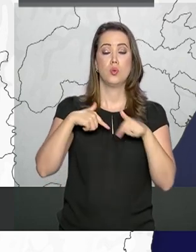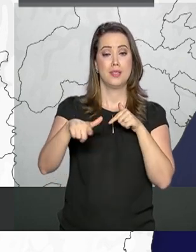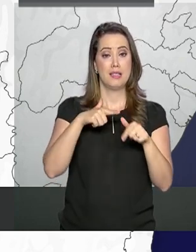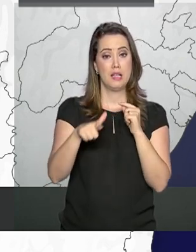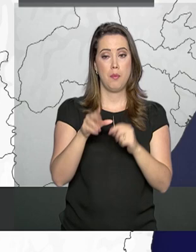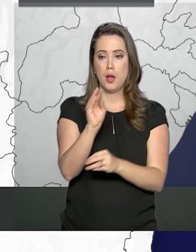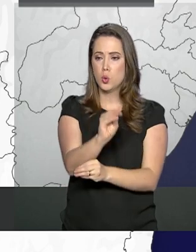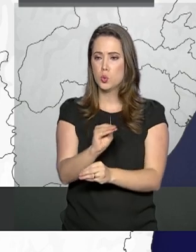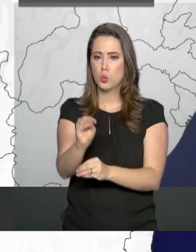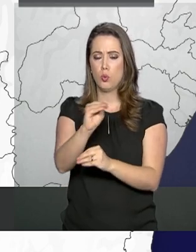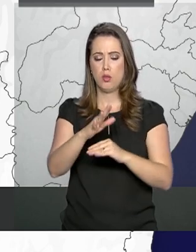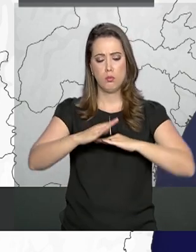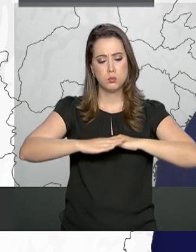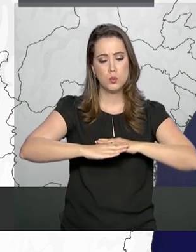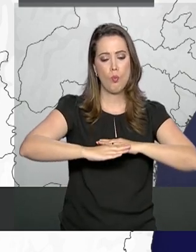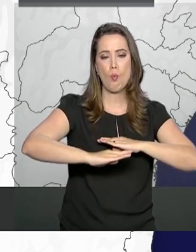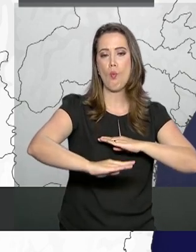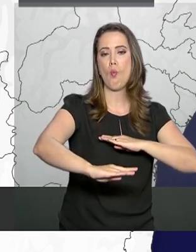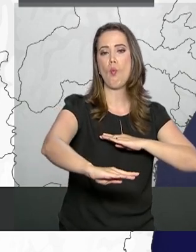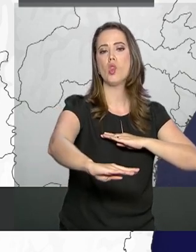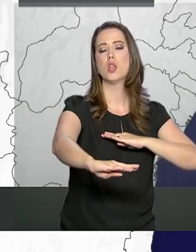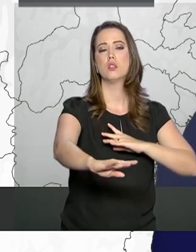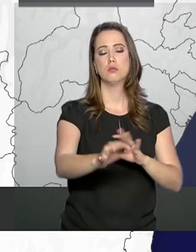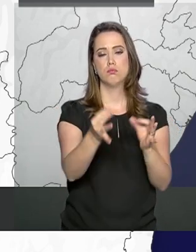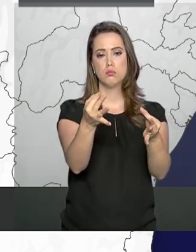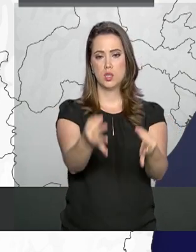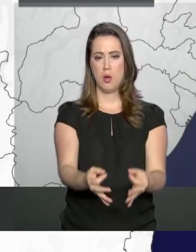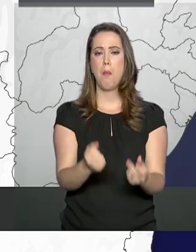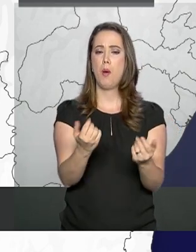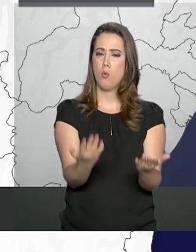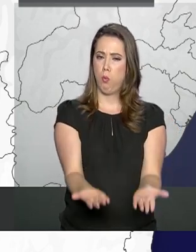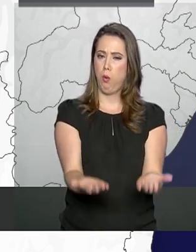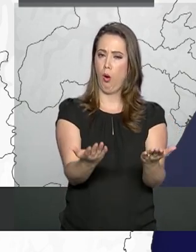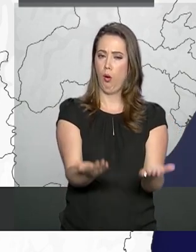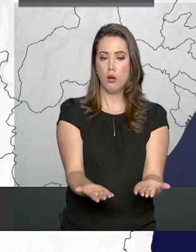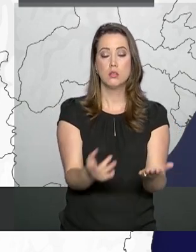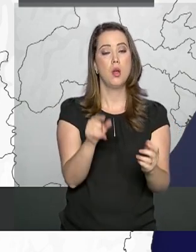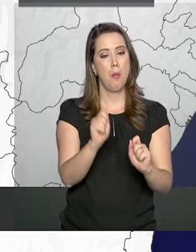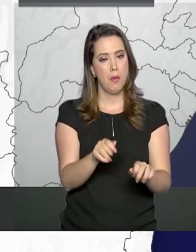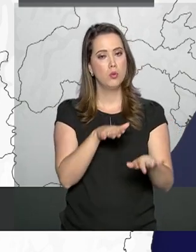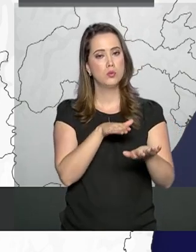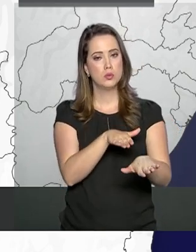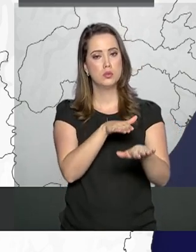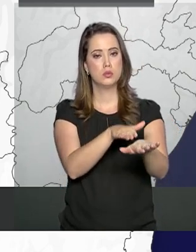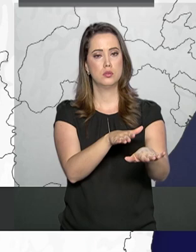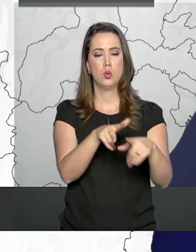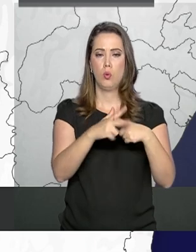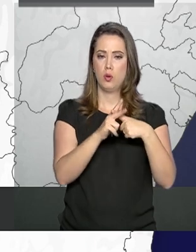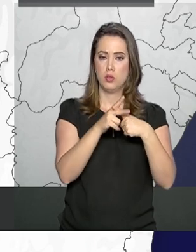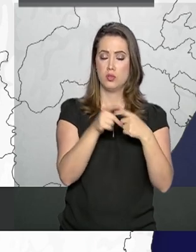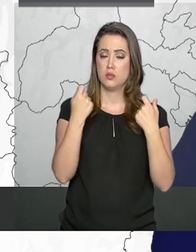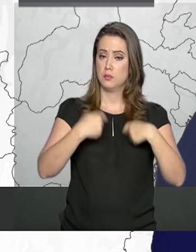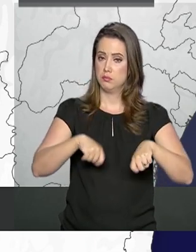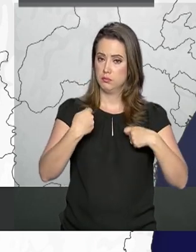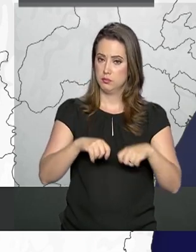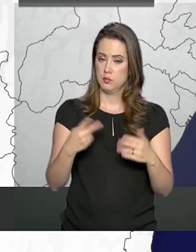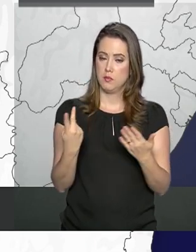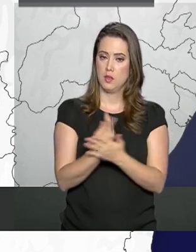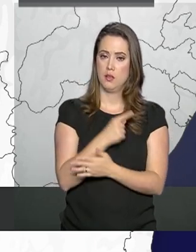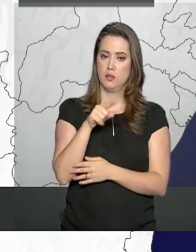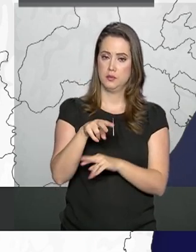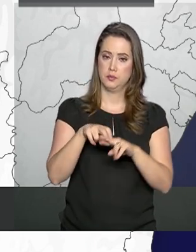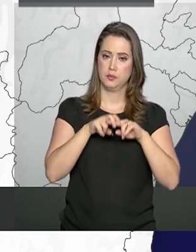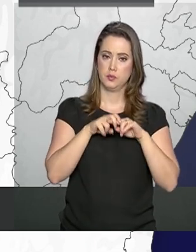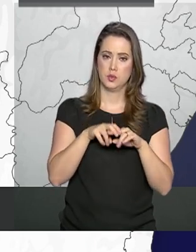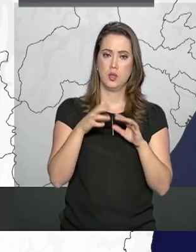de manutenção da via foram feitos, a via está suportando o tráfego, então aquela manutenção corretiva que era necessária em